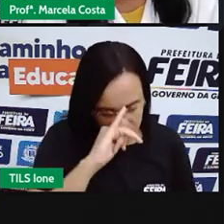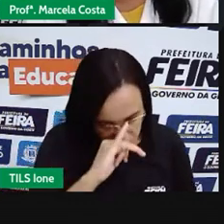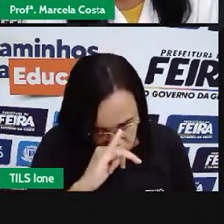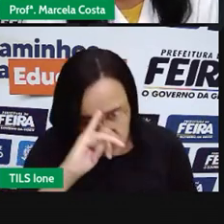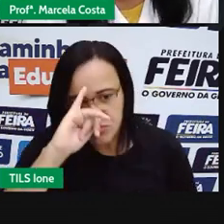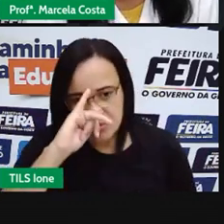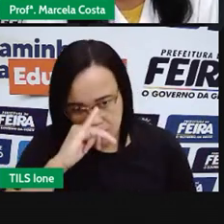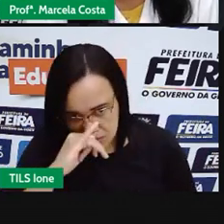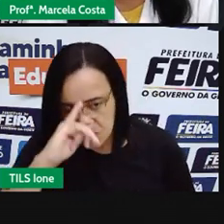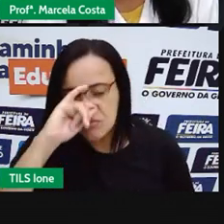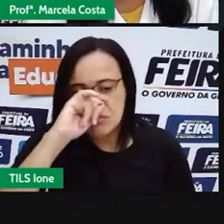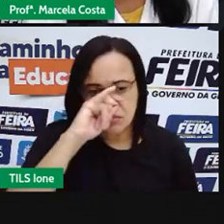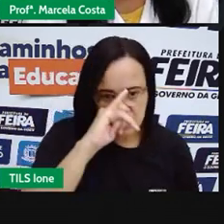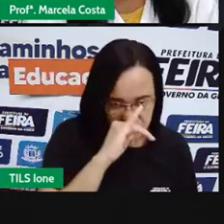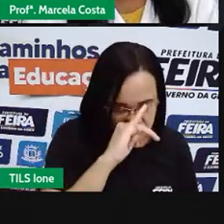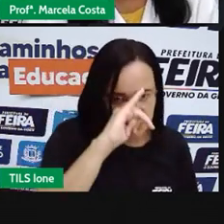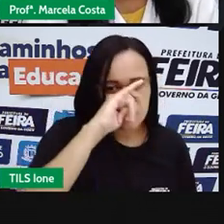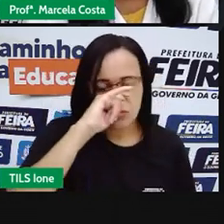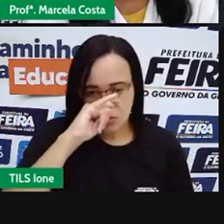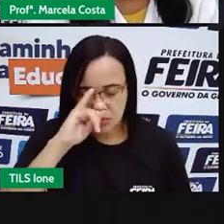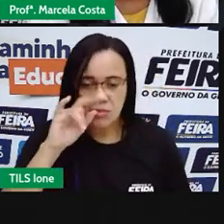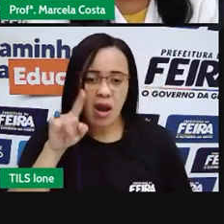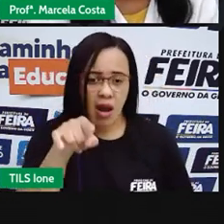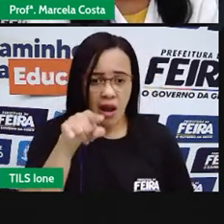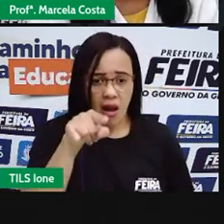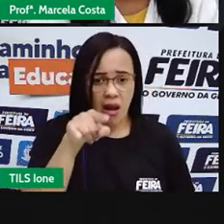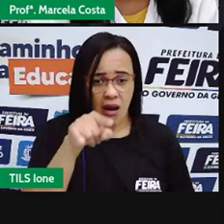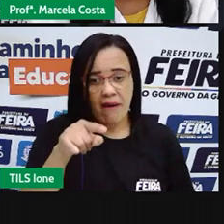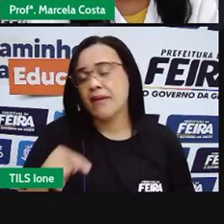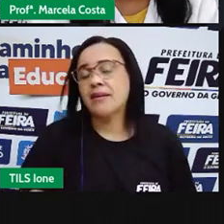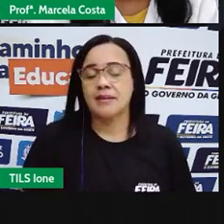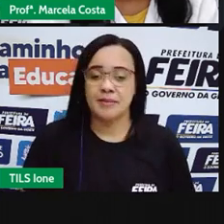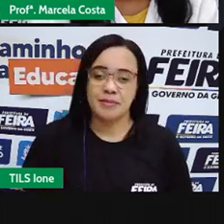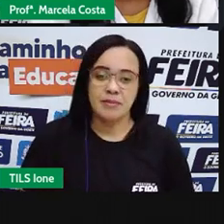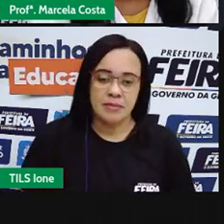rinoceronte.